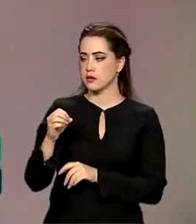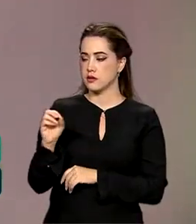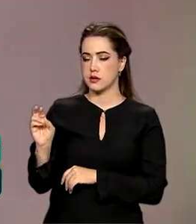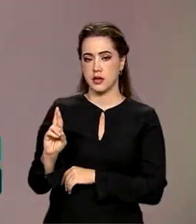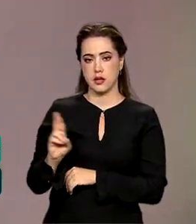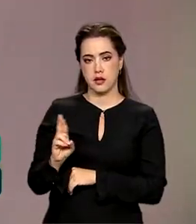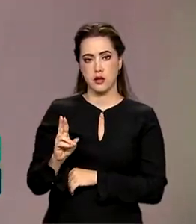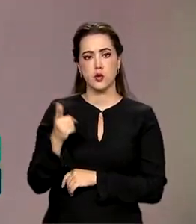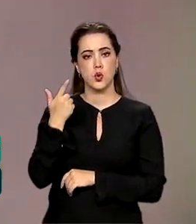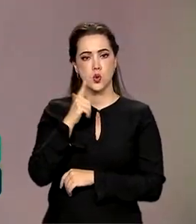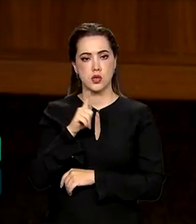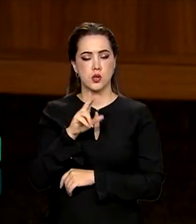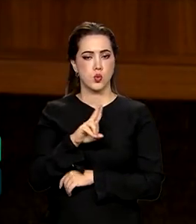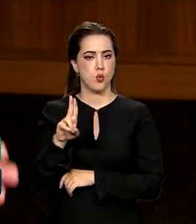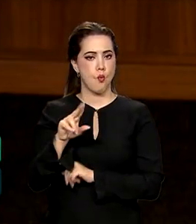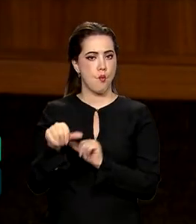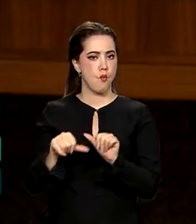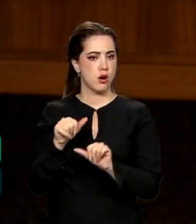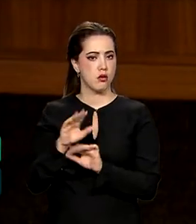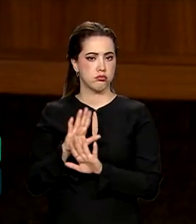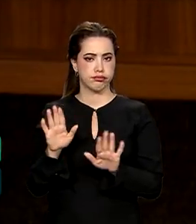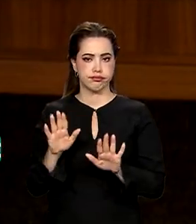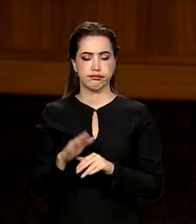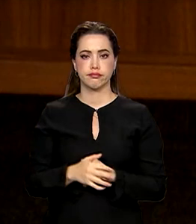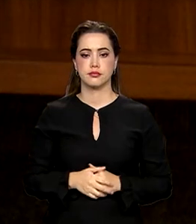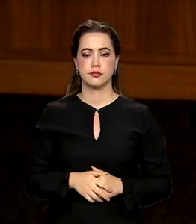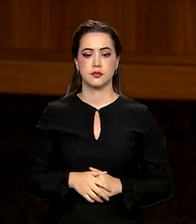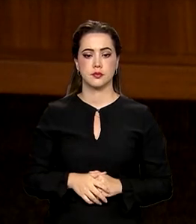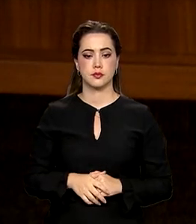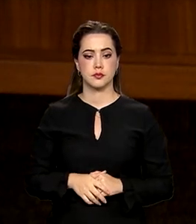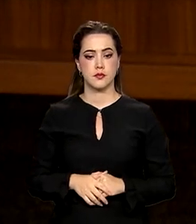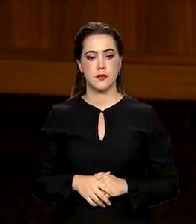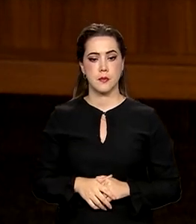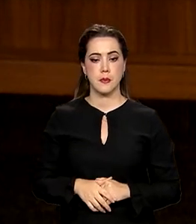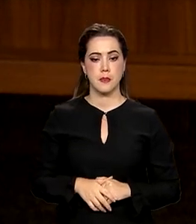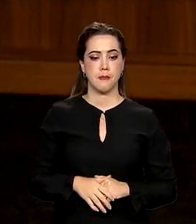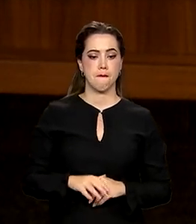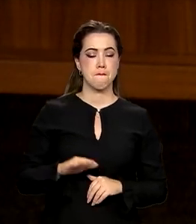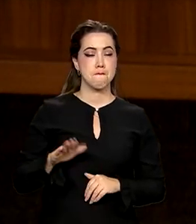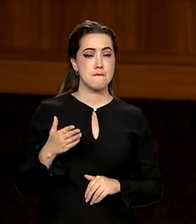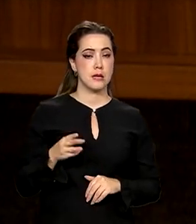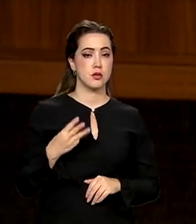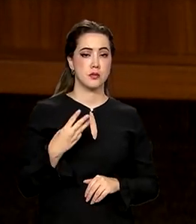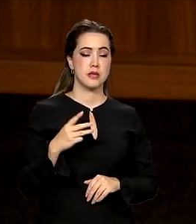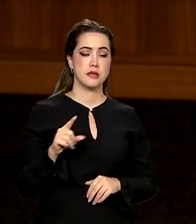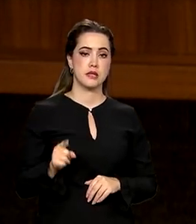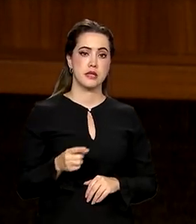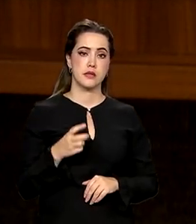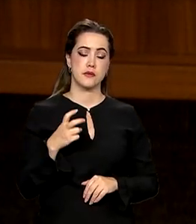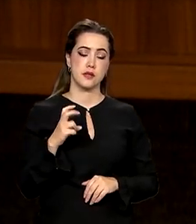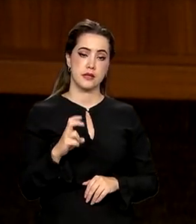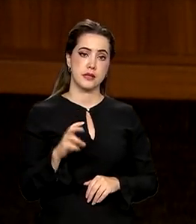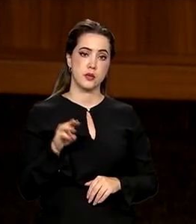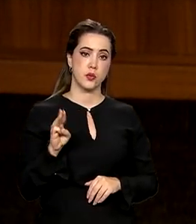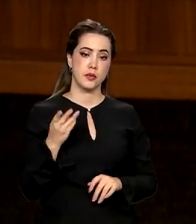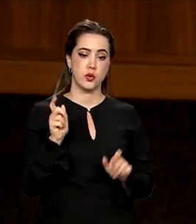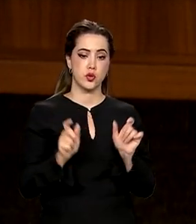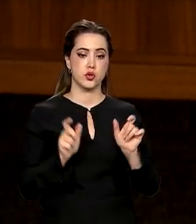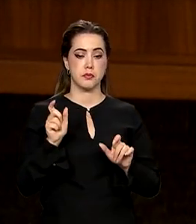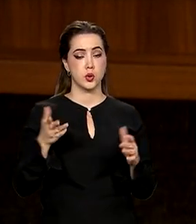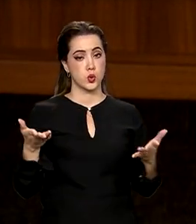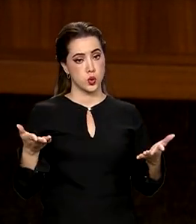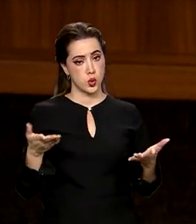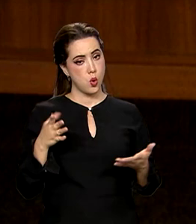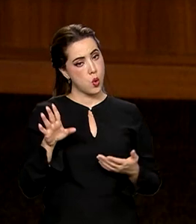ficou com o nome limpo. Deve corresponder alguma coisa em torno de 3,5 milhões de CPFs a essa altura